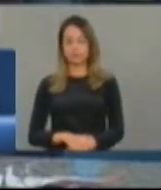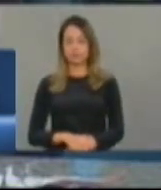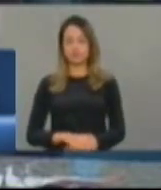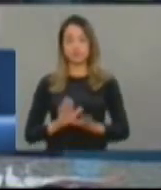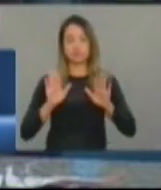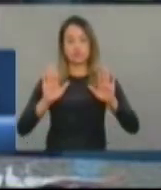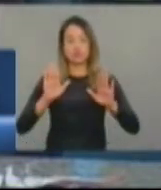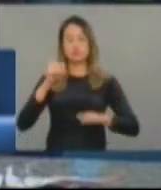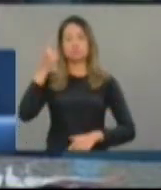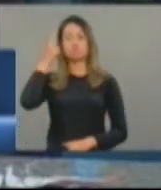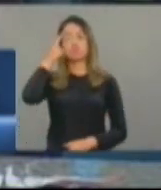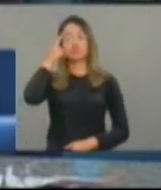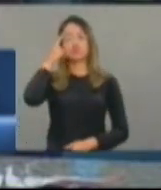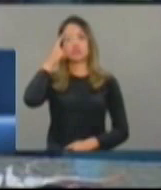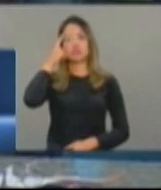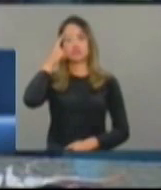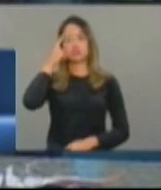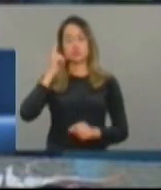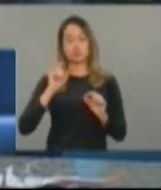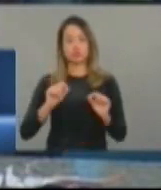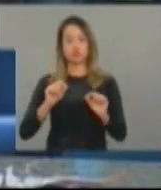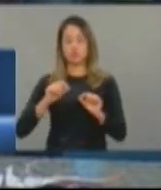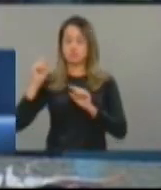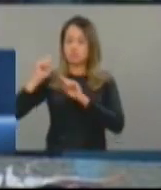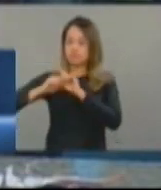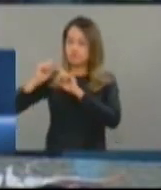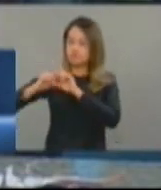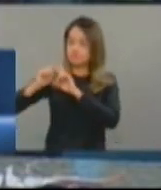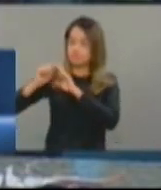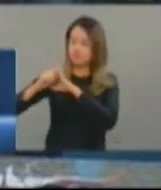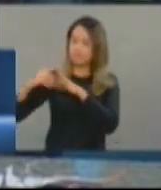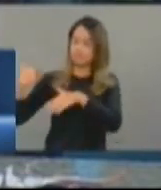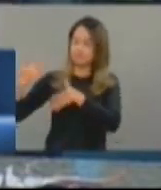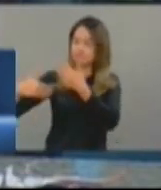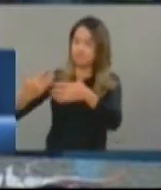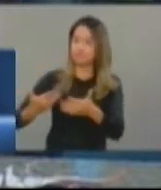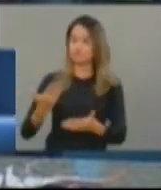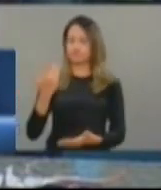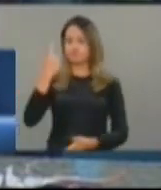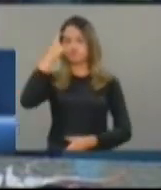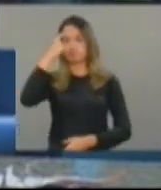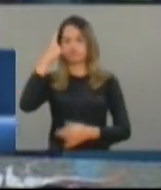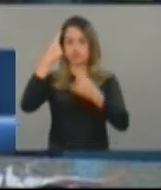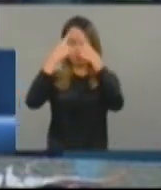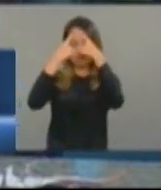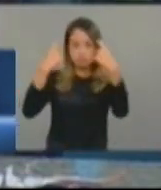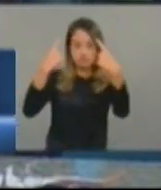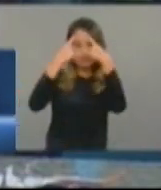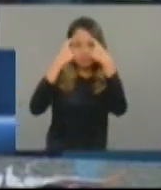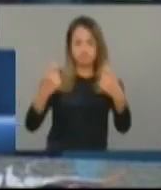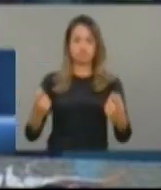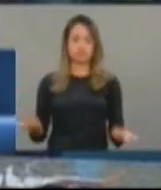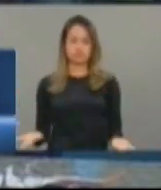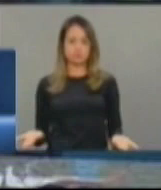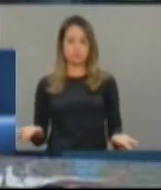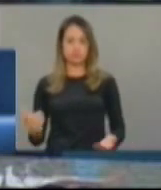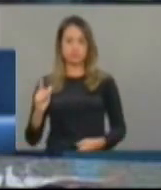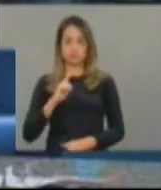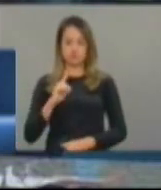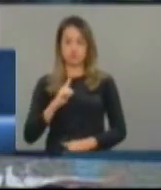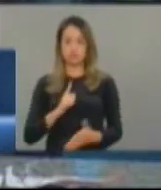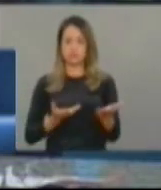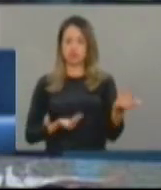refletido muito sobre isso nos últimos meses, sobre a violência que tem por vítimas